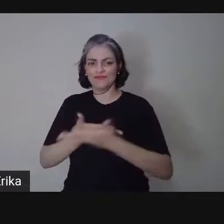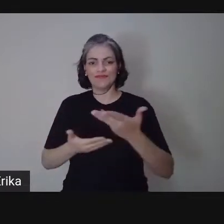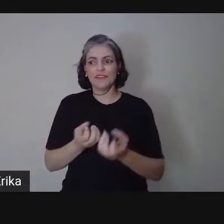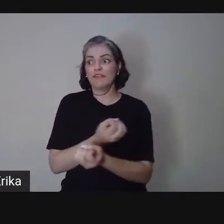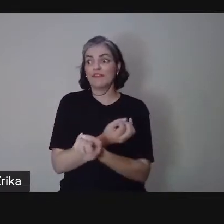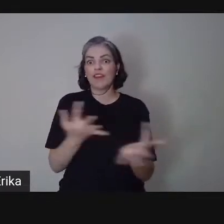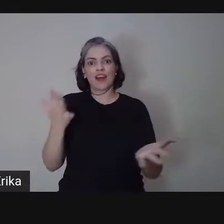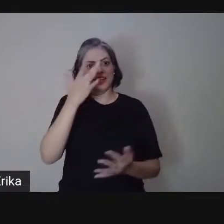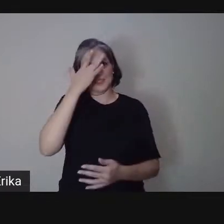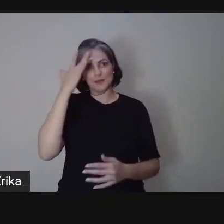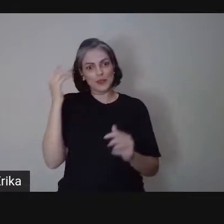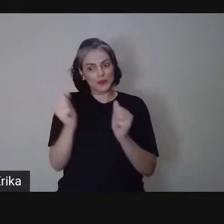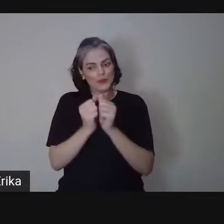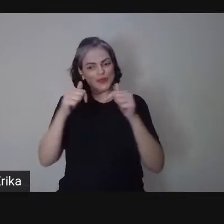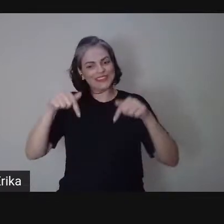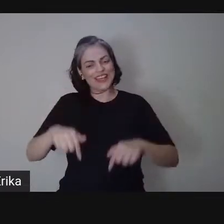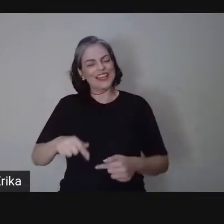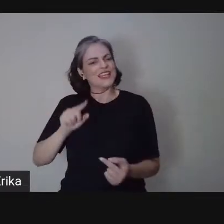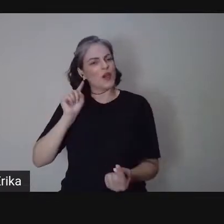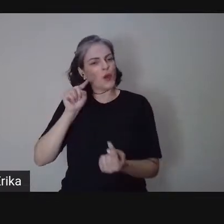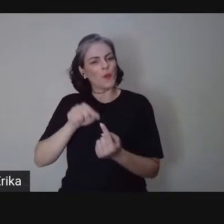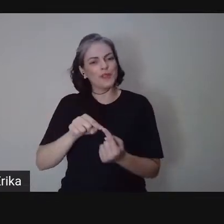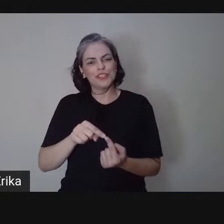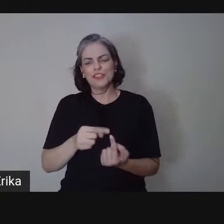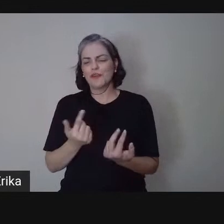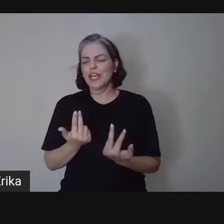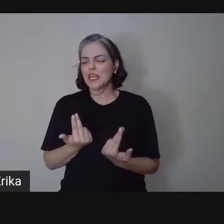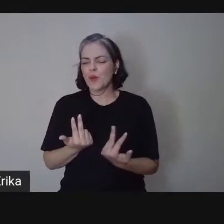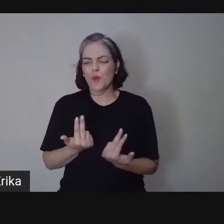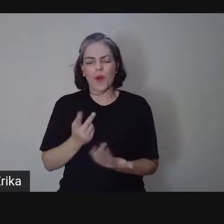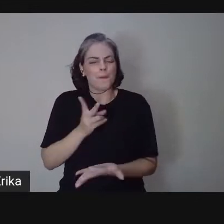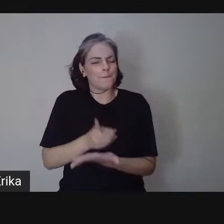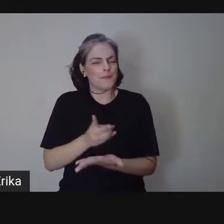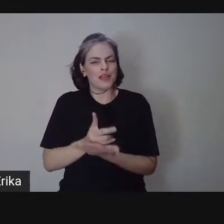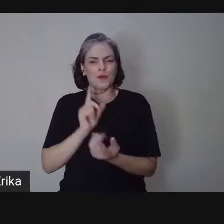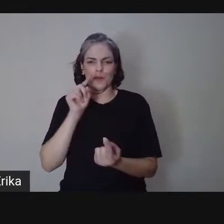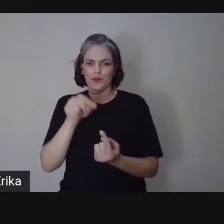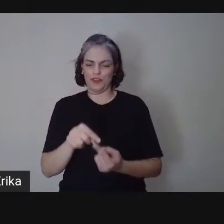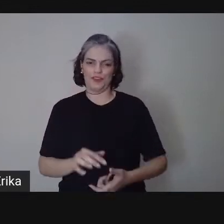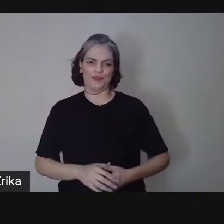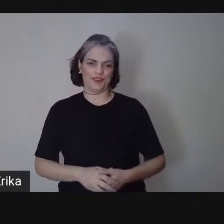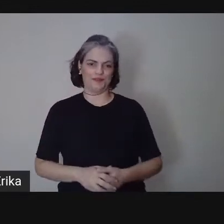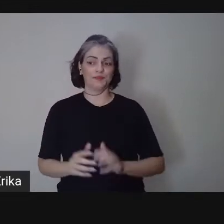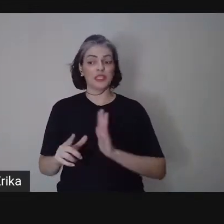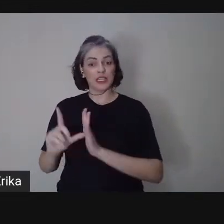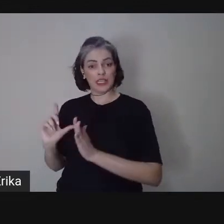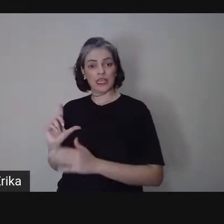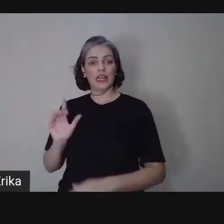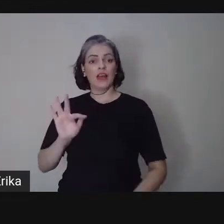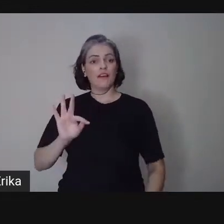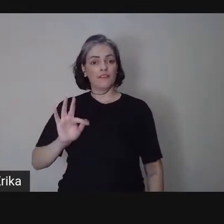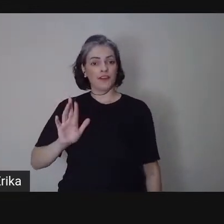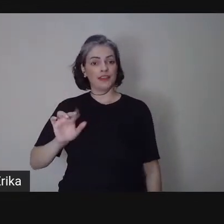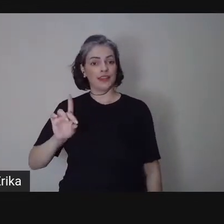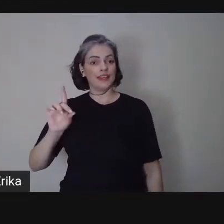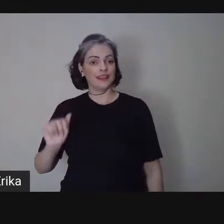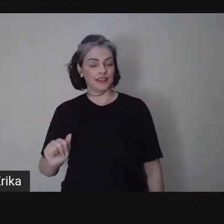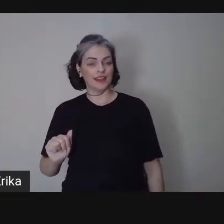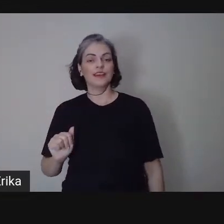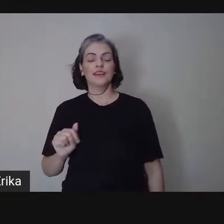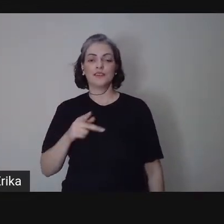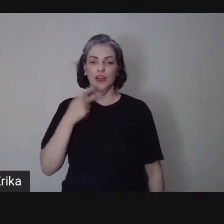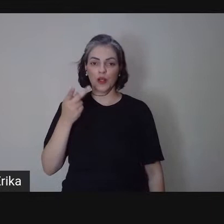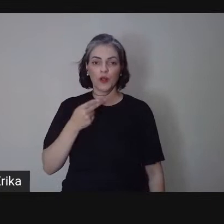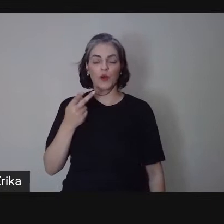dentro de um mesmo objetivo, a Fernanda apresentou, o Jacotô e o Hansel